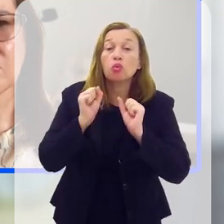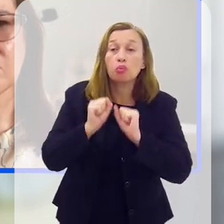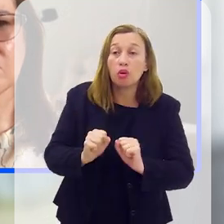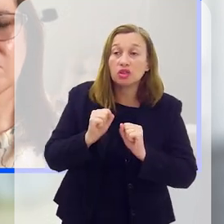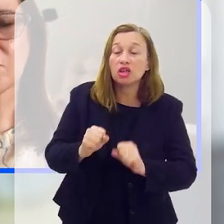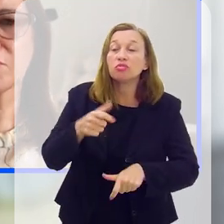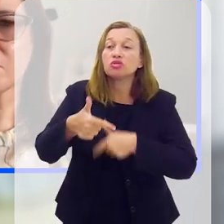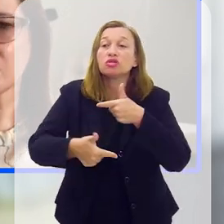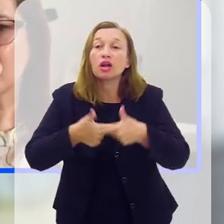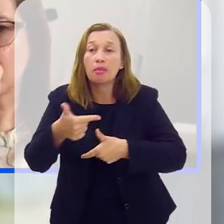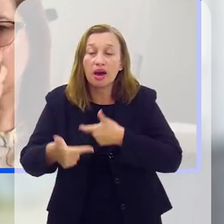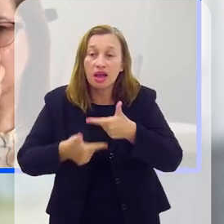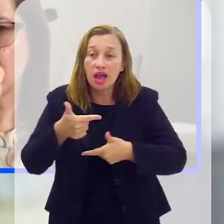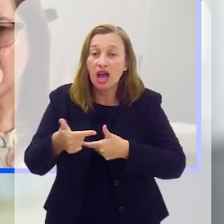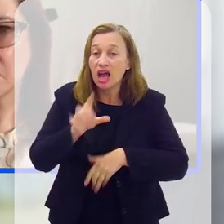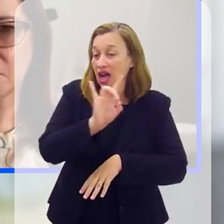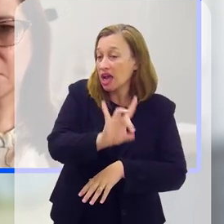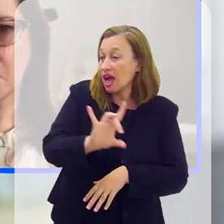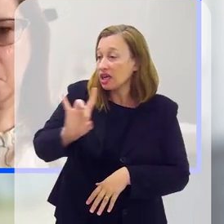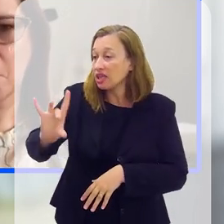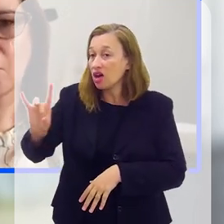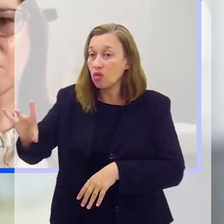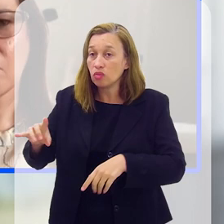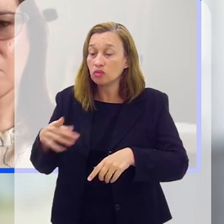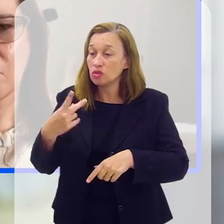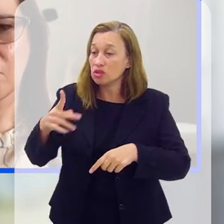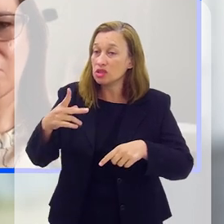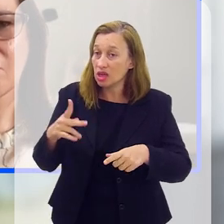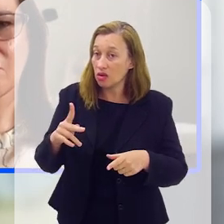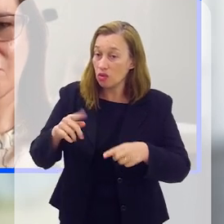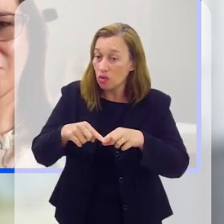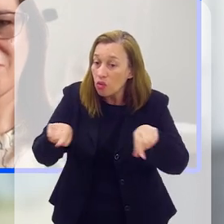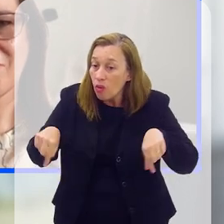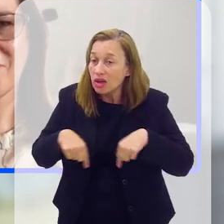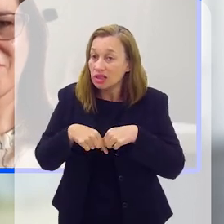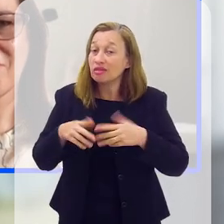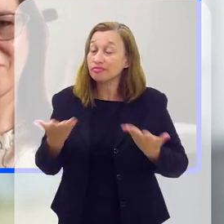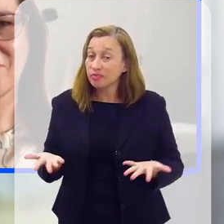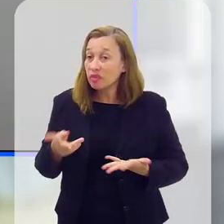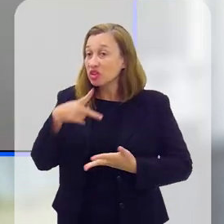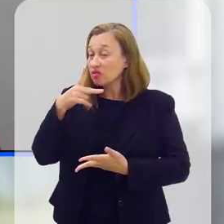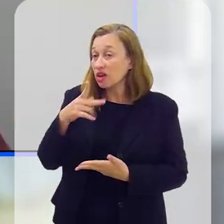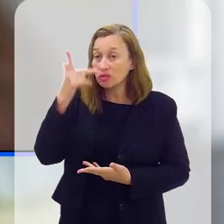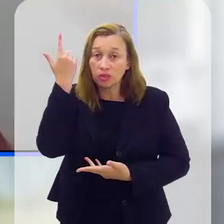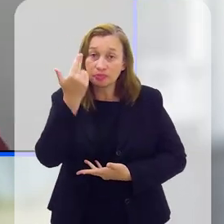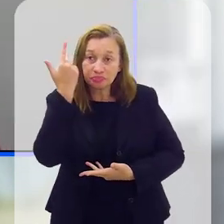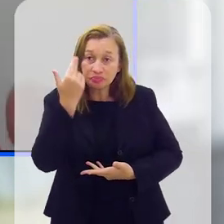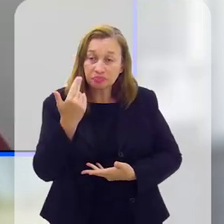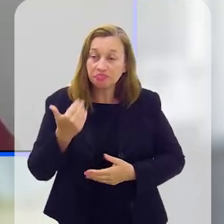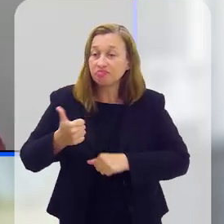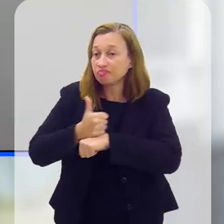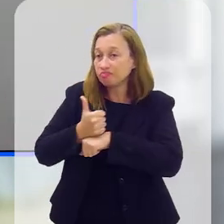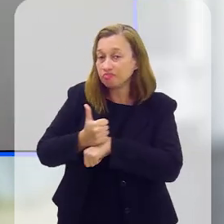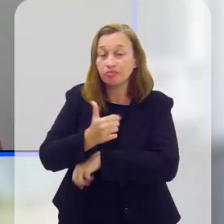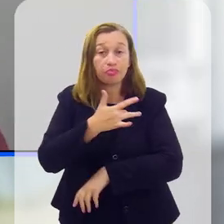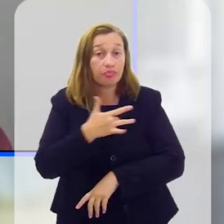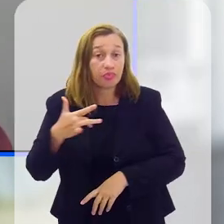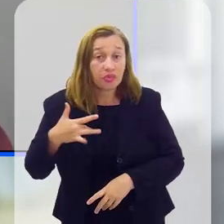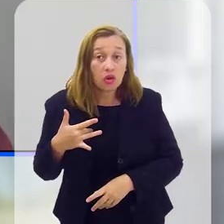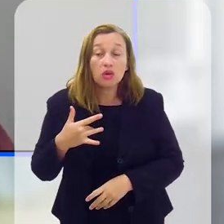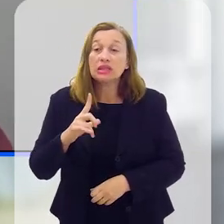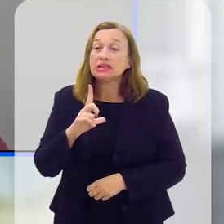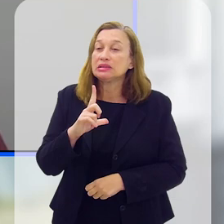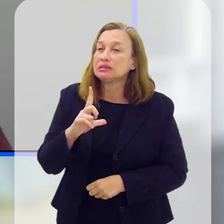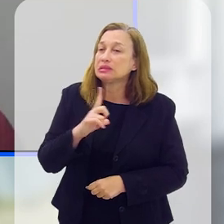nós podemos atuar de alguma forma, cada um no seu quadrado, como a gente fala no popular, né? Mas é claro que os profissionais de saúde,